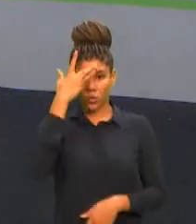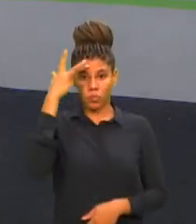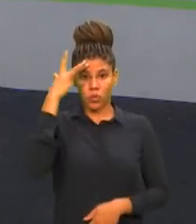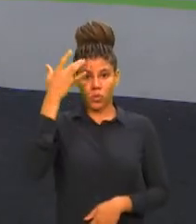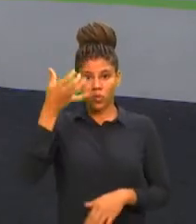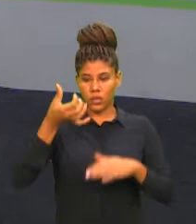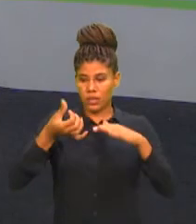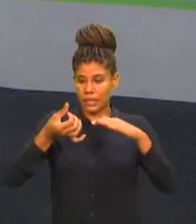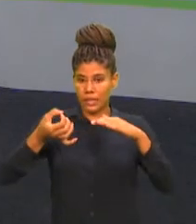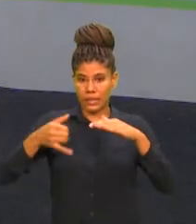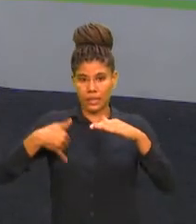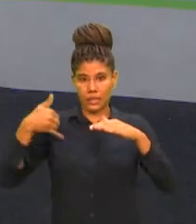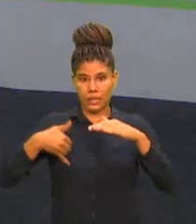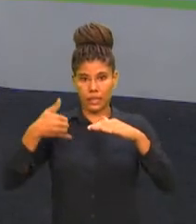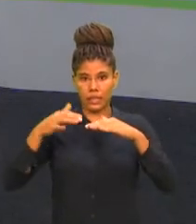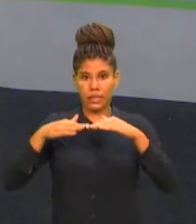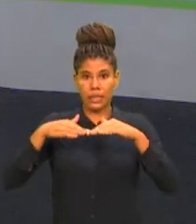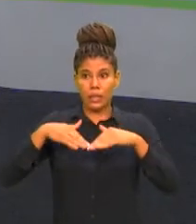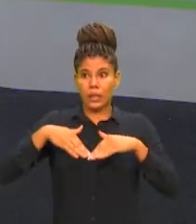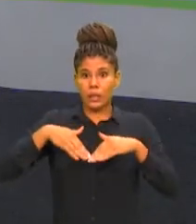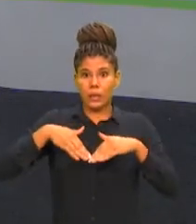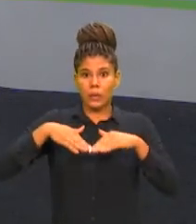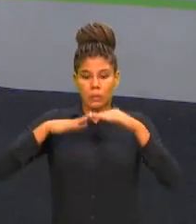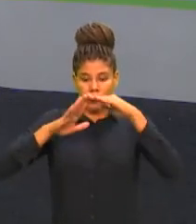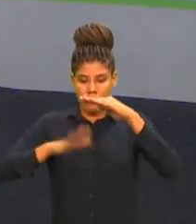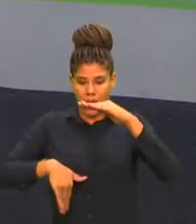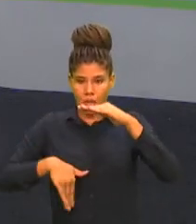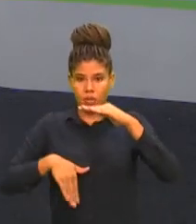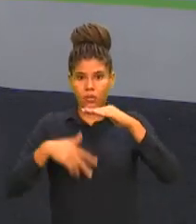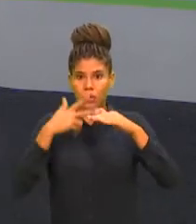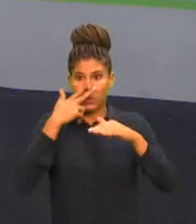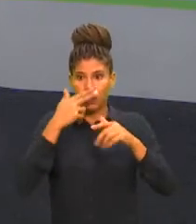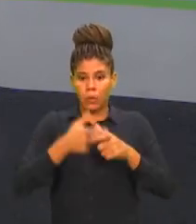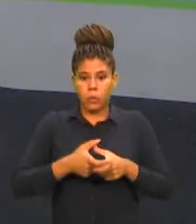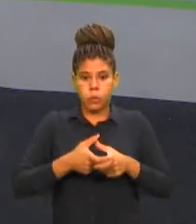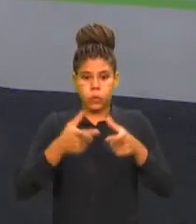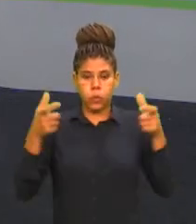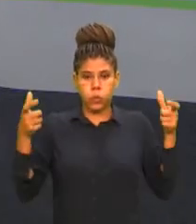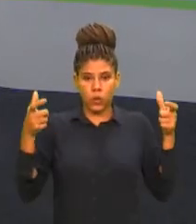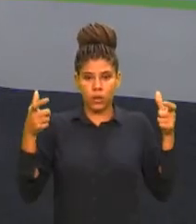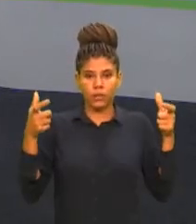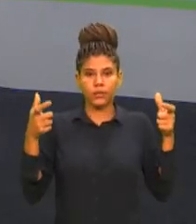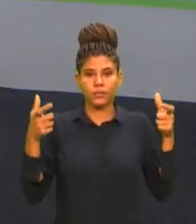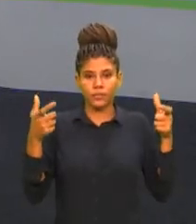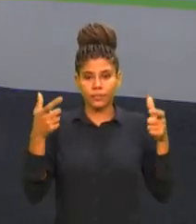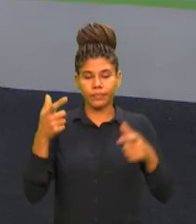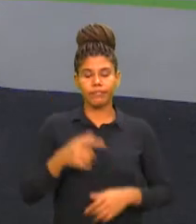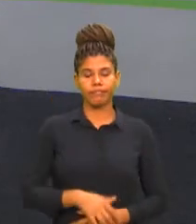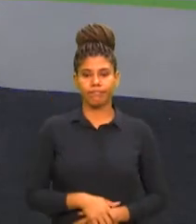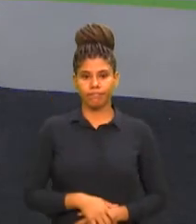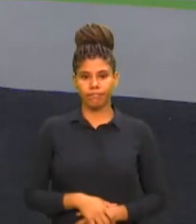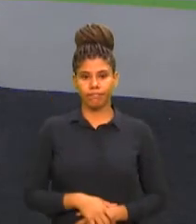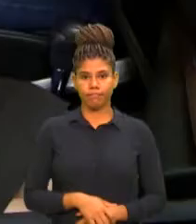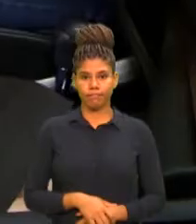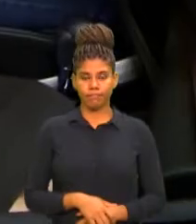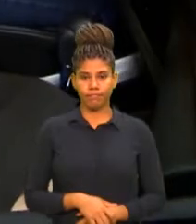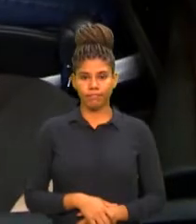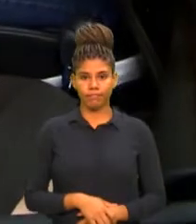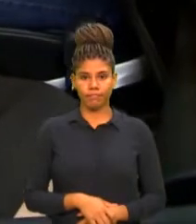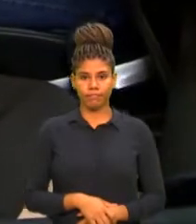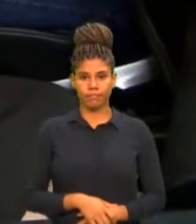supera o de idosos. O dado foi divulgado pela Associação Nacional de Registradores de Pessoas Naturais.